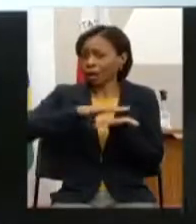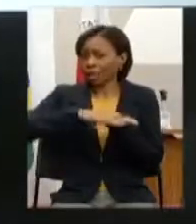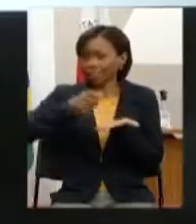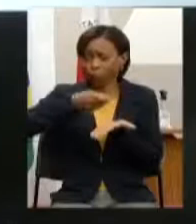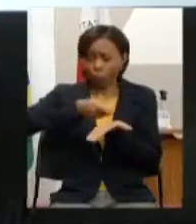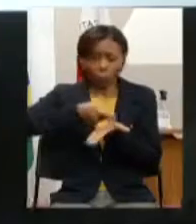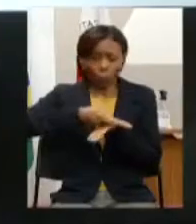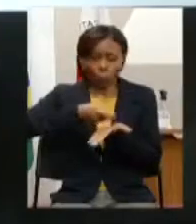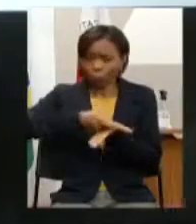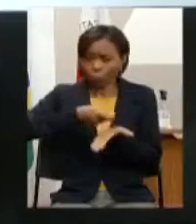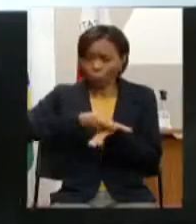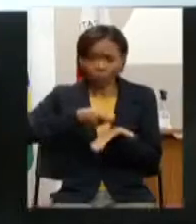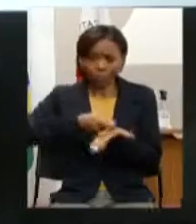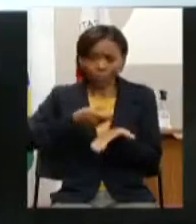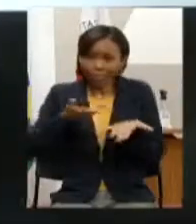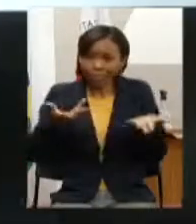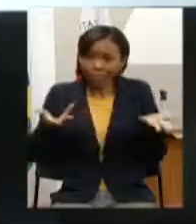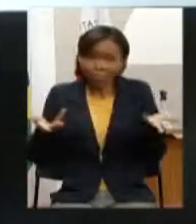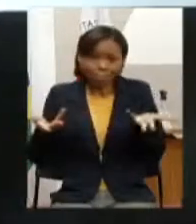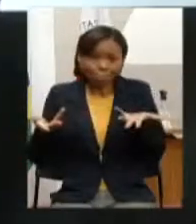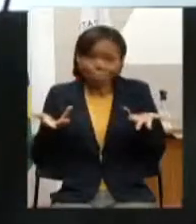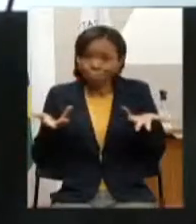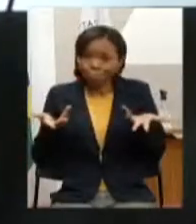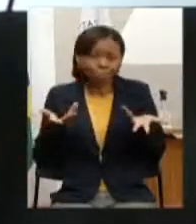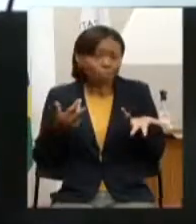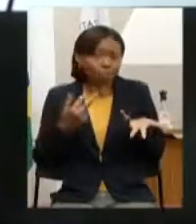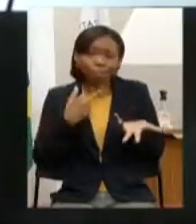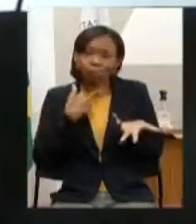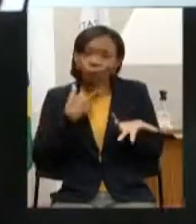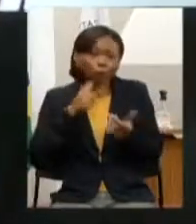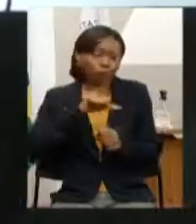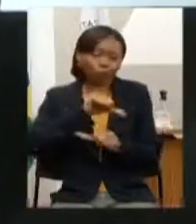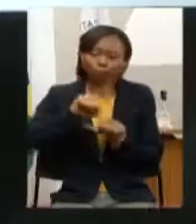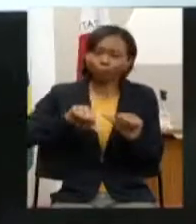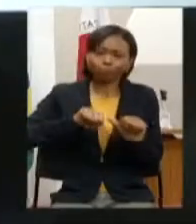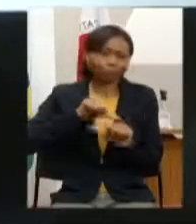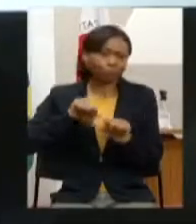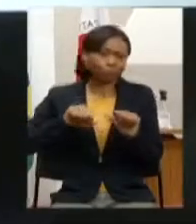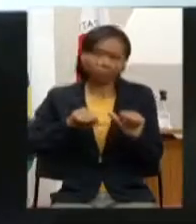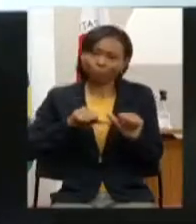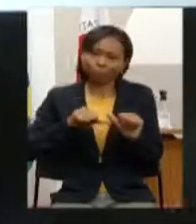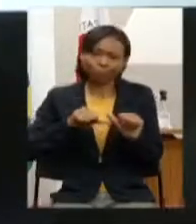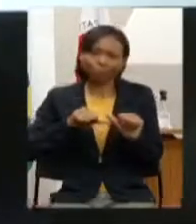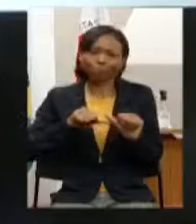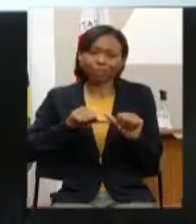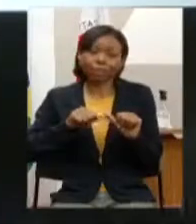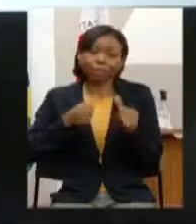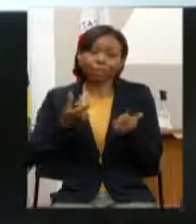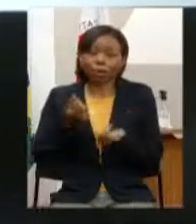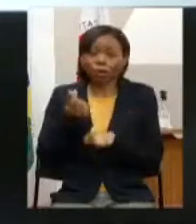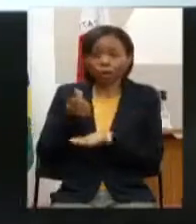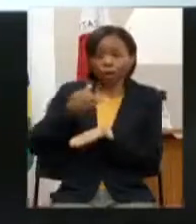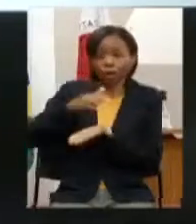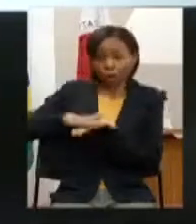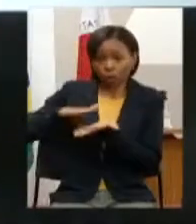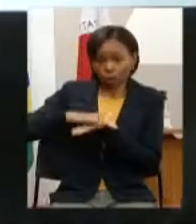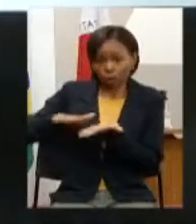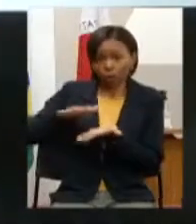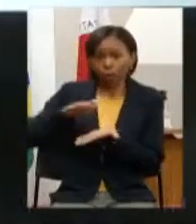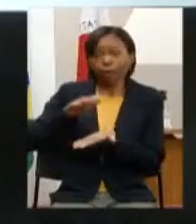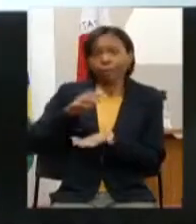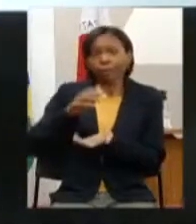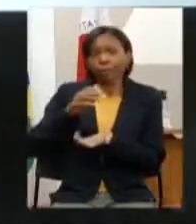consegue fazer nada para comprimi-las e a despesa da CPP tem toda essa